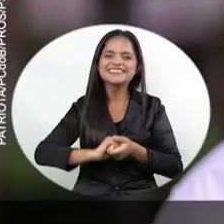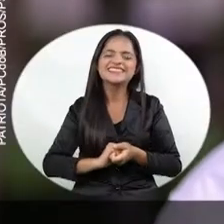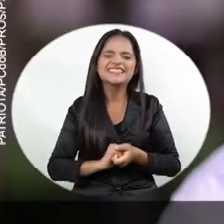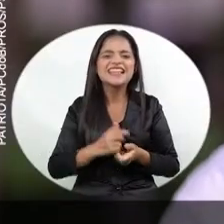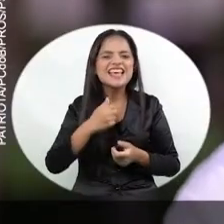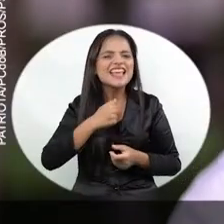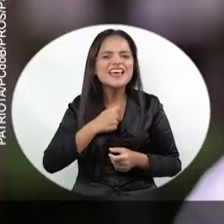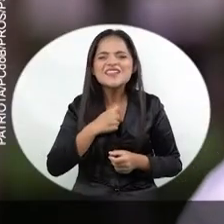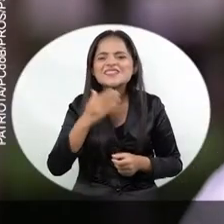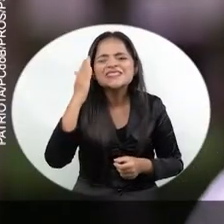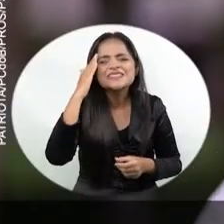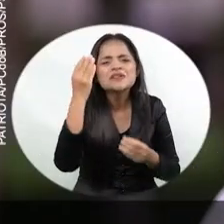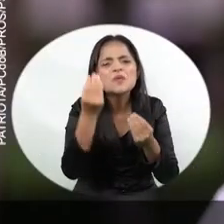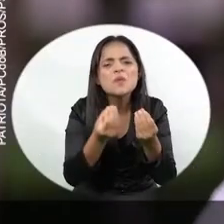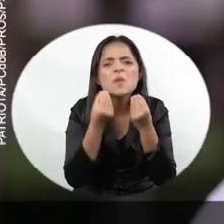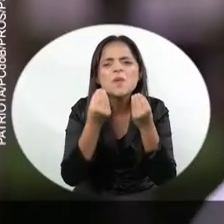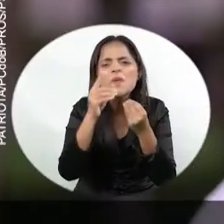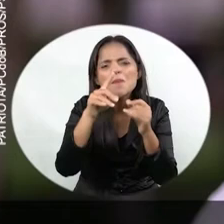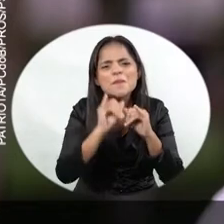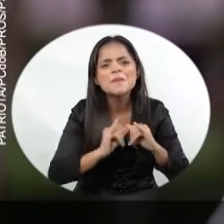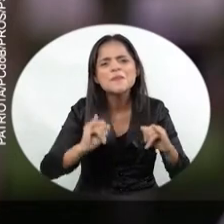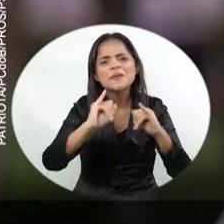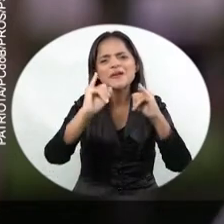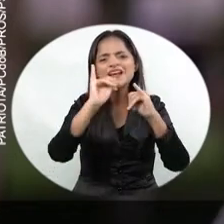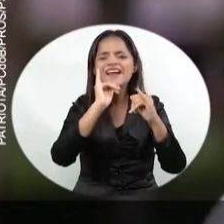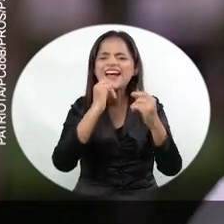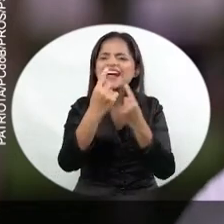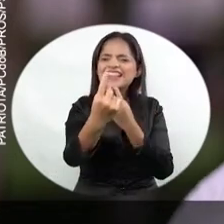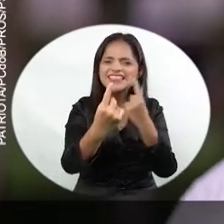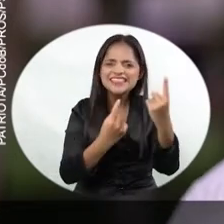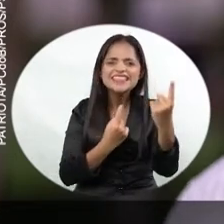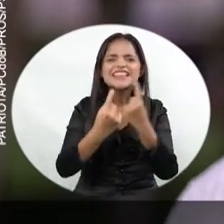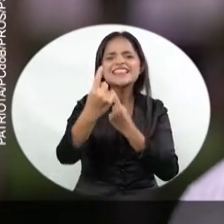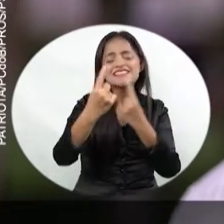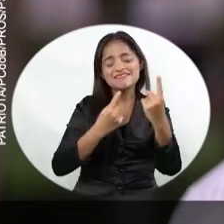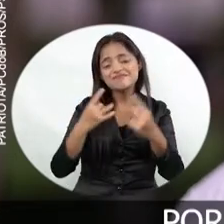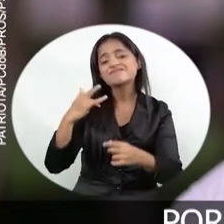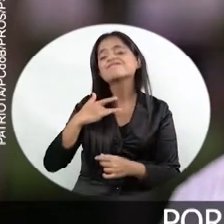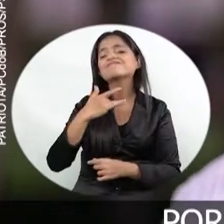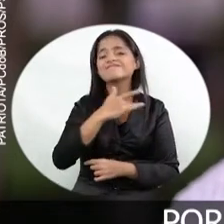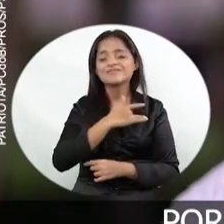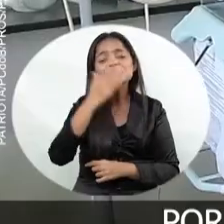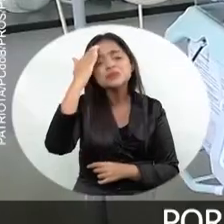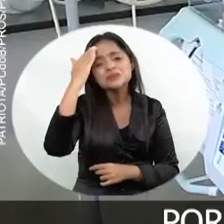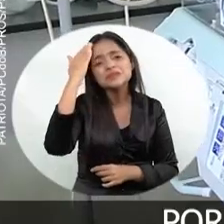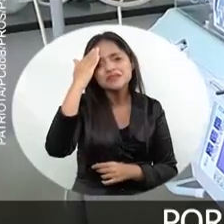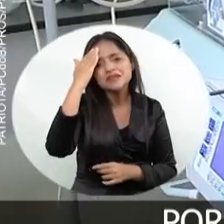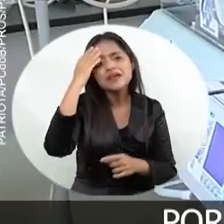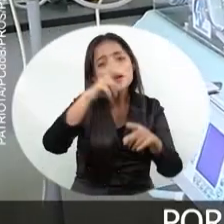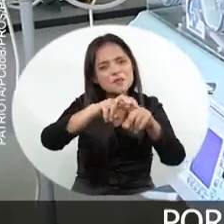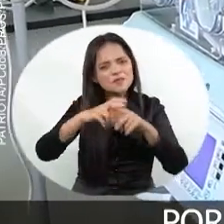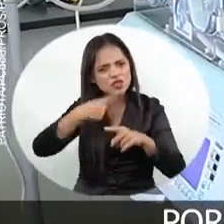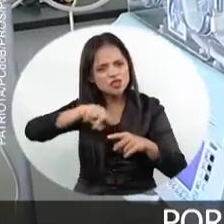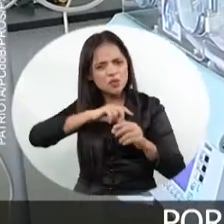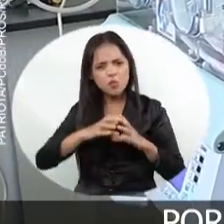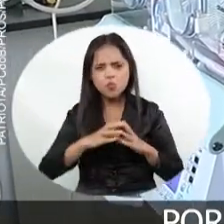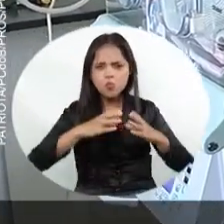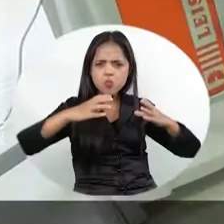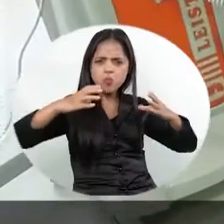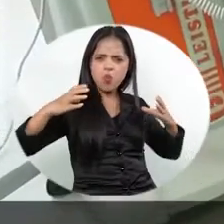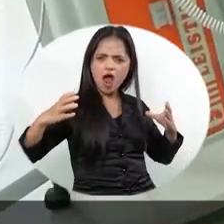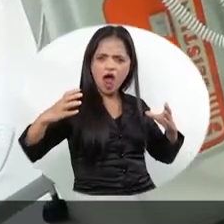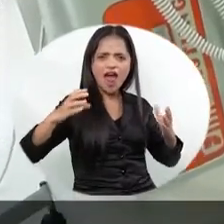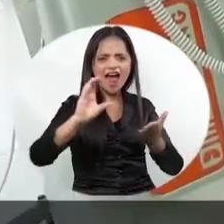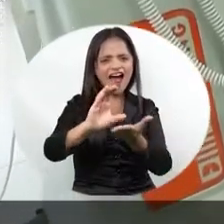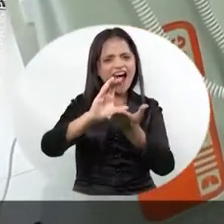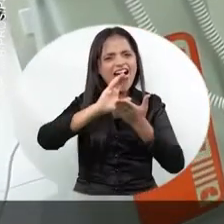Eu sei o quanto é importante a forma do atendimento nas nossas unidades de saúde. Por isso, nós vamos ampliar os investimentos